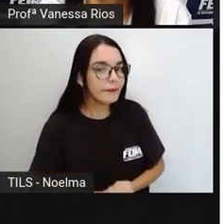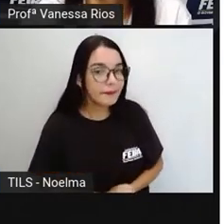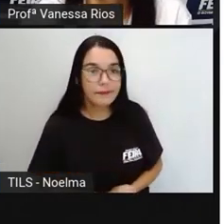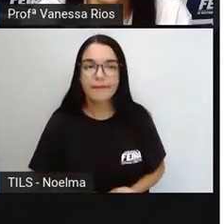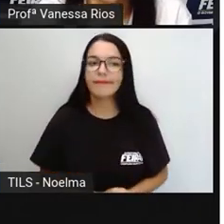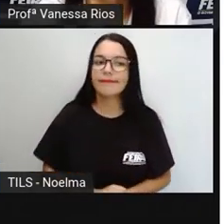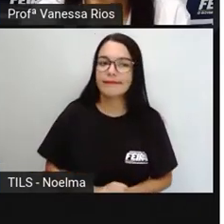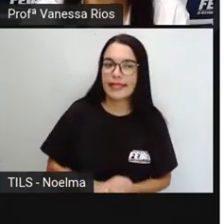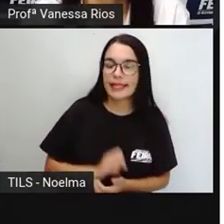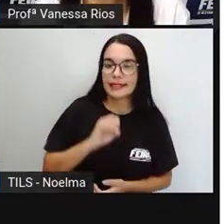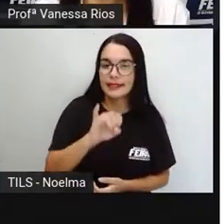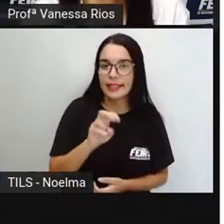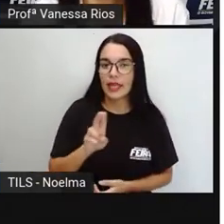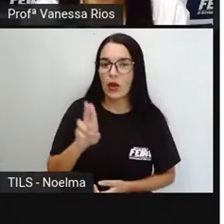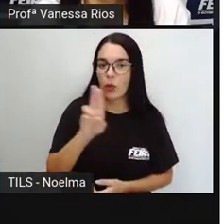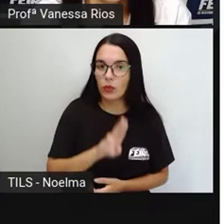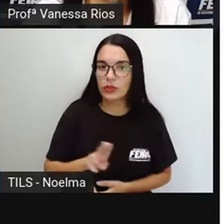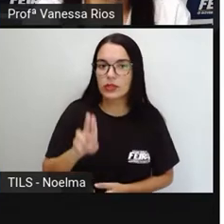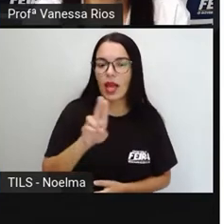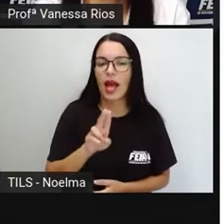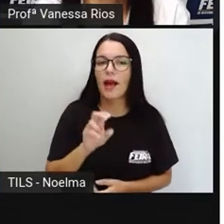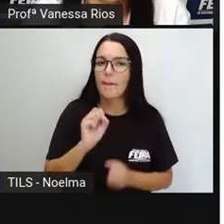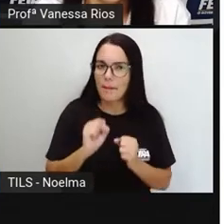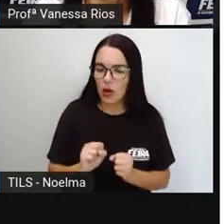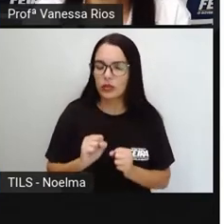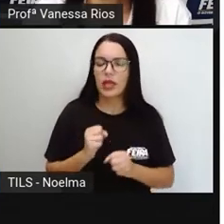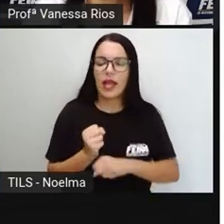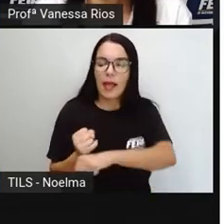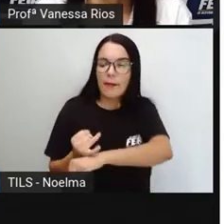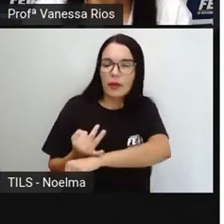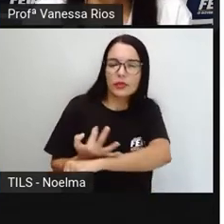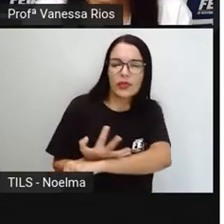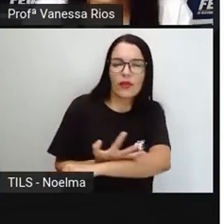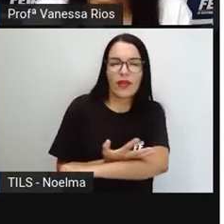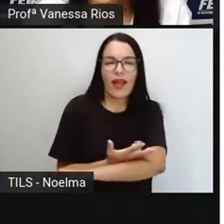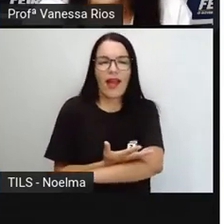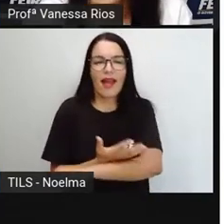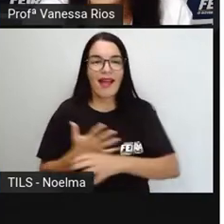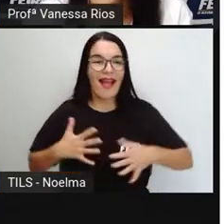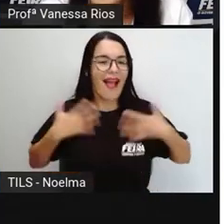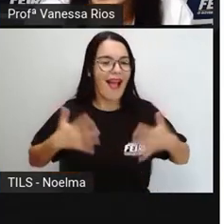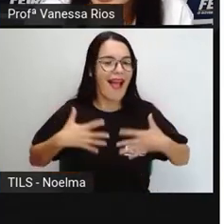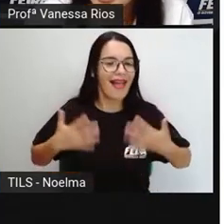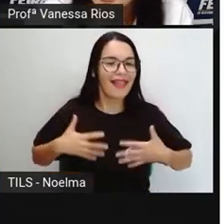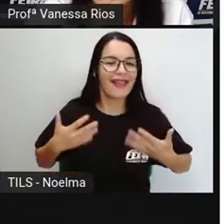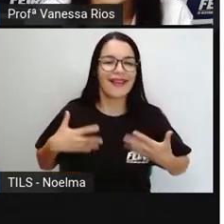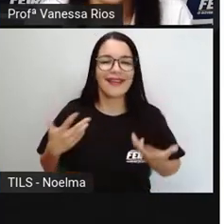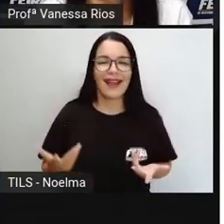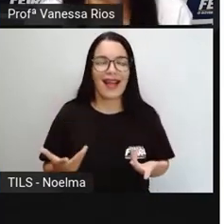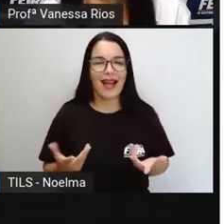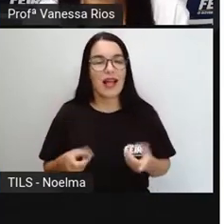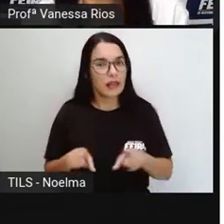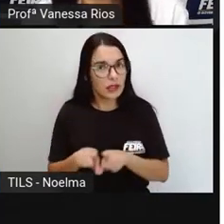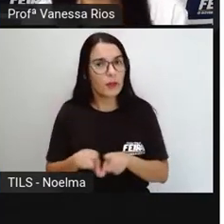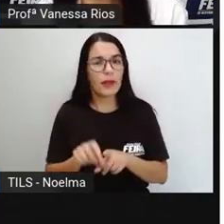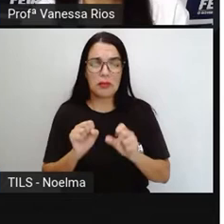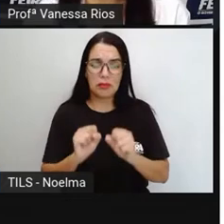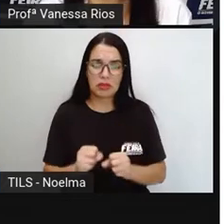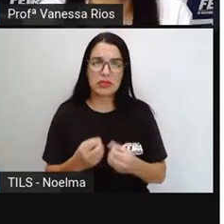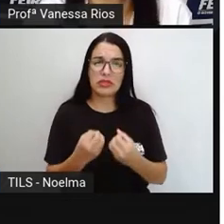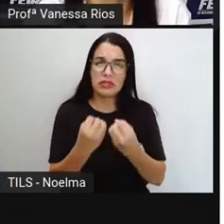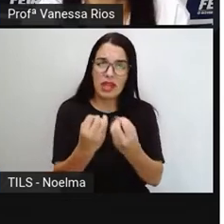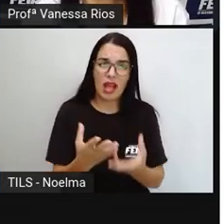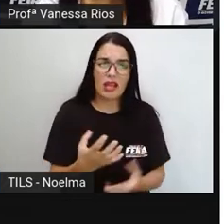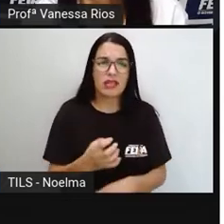foram utilizadas, emocionar, alegrar, animar. Trazer sentimentos ruins também para as pessoas, não é?